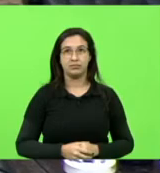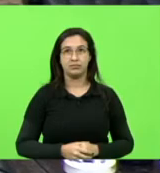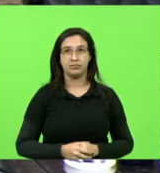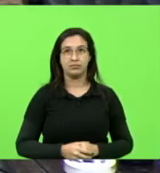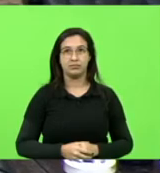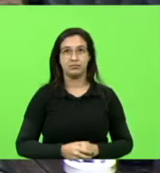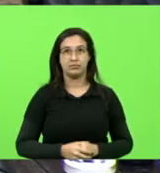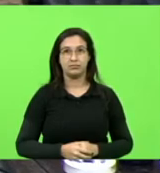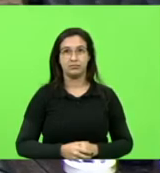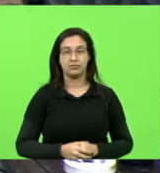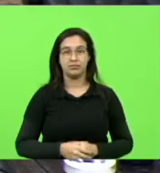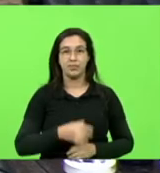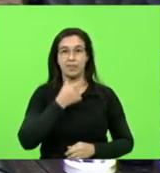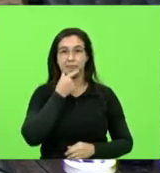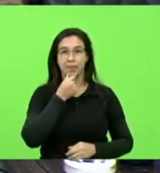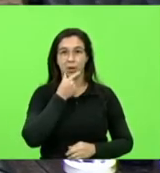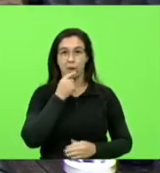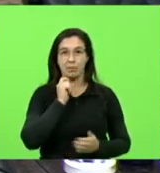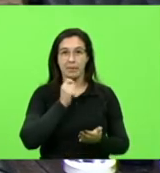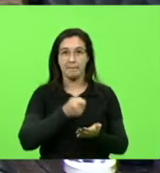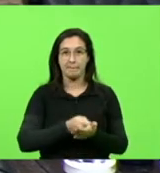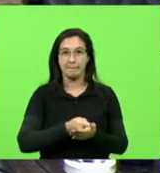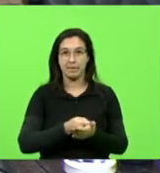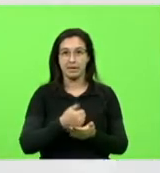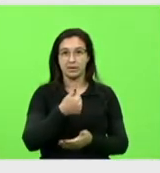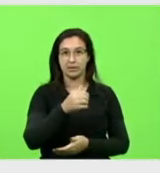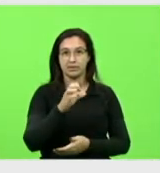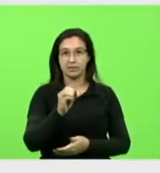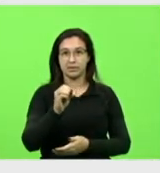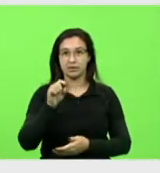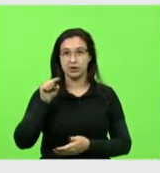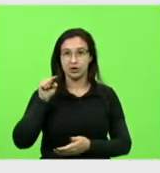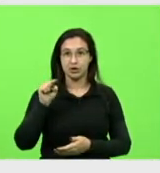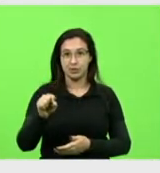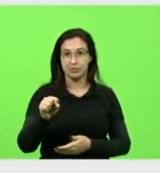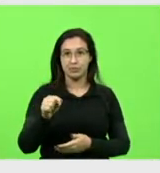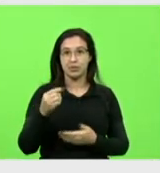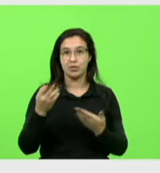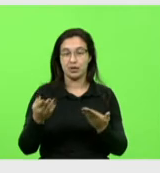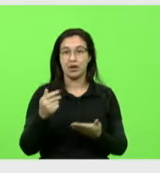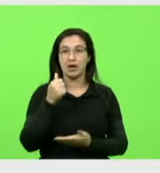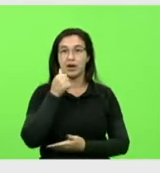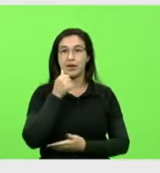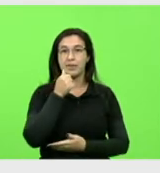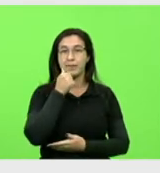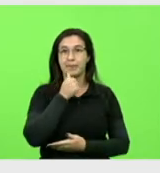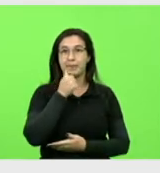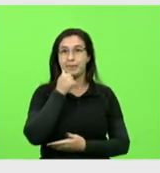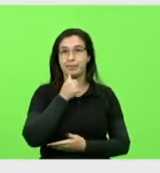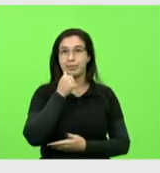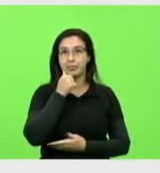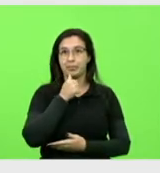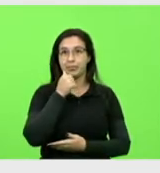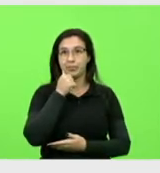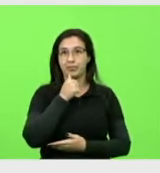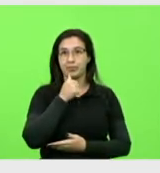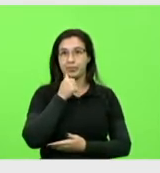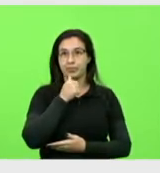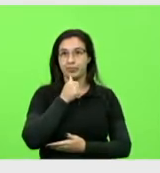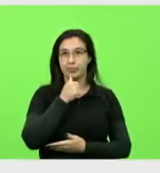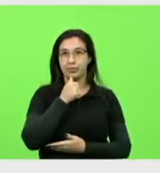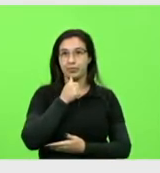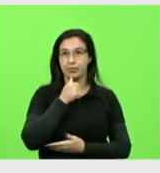Homem pagará 10 mil a ativista LGBT por chamá-lo de viado e bichona. Isso está lá no